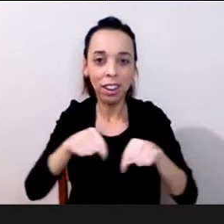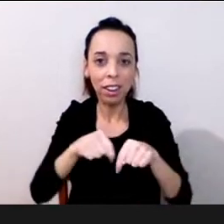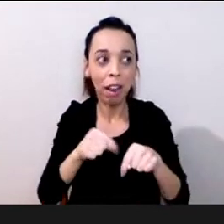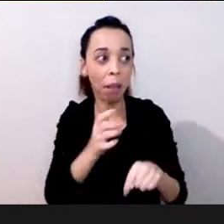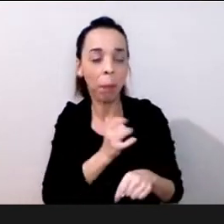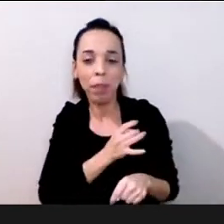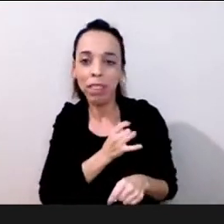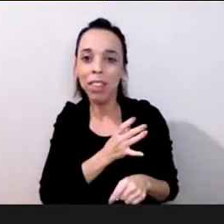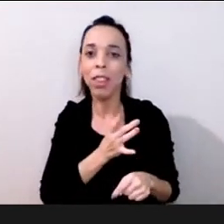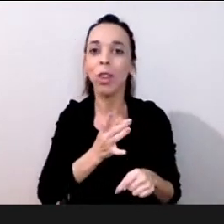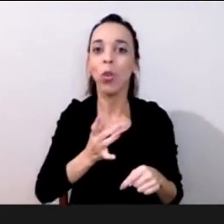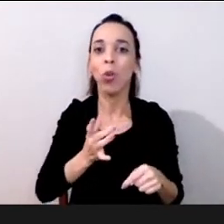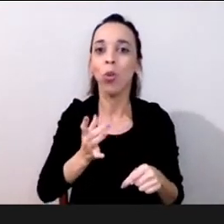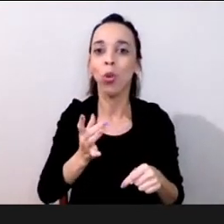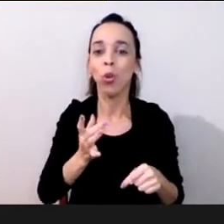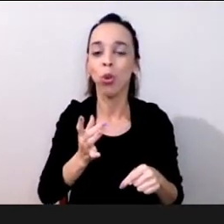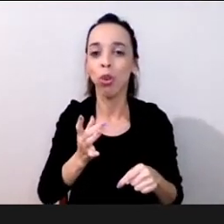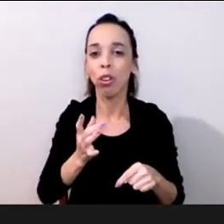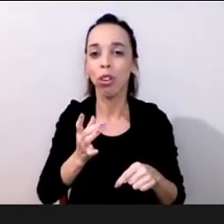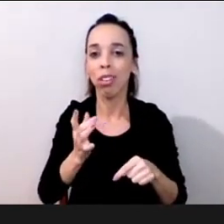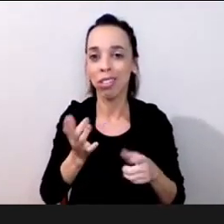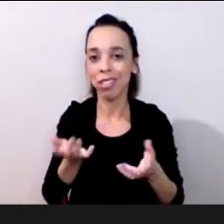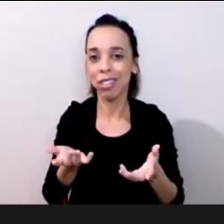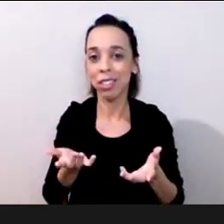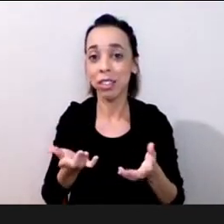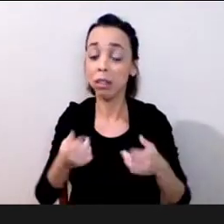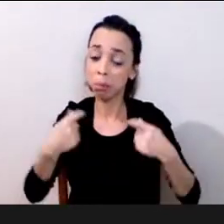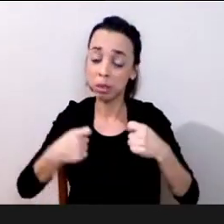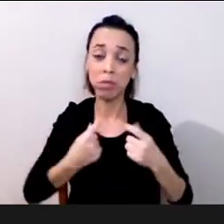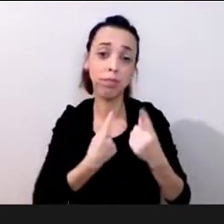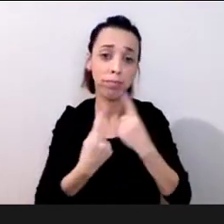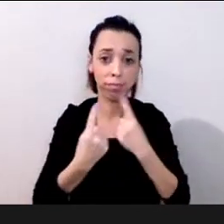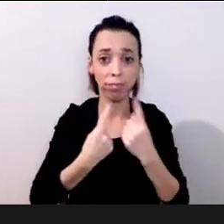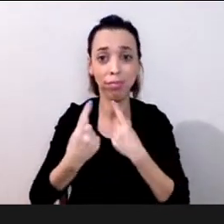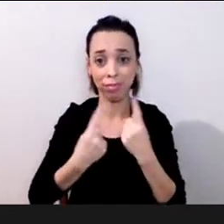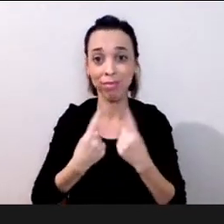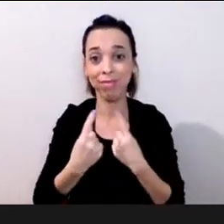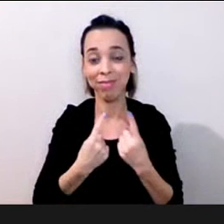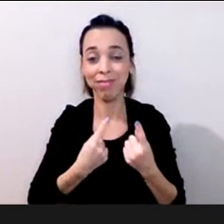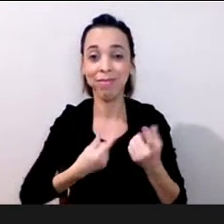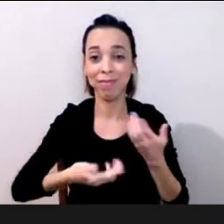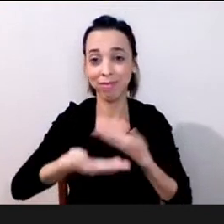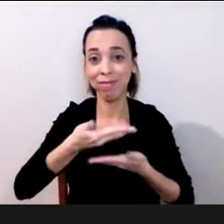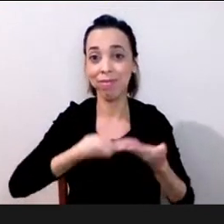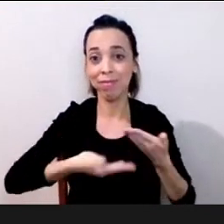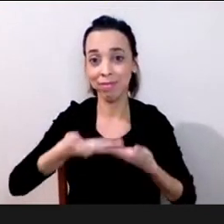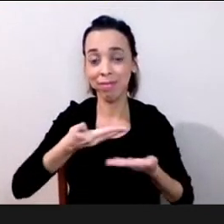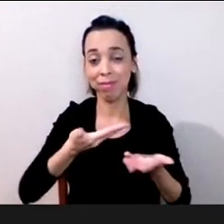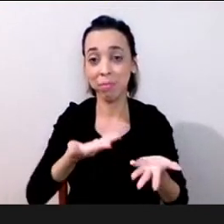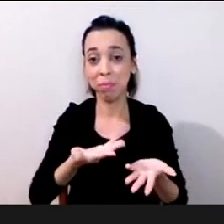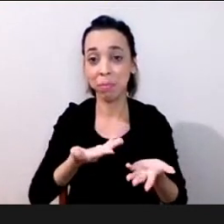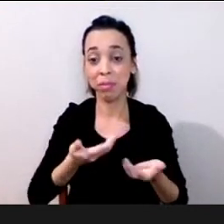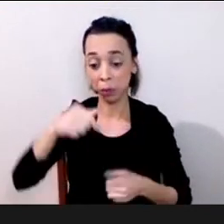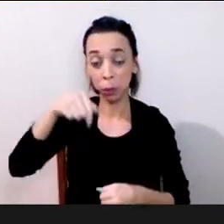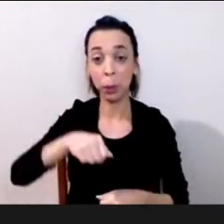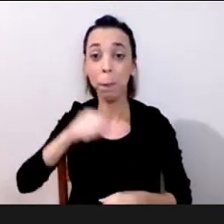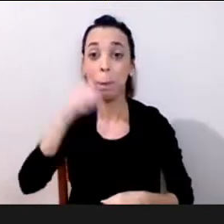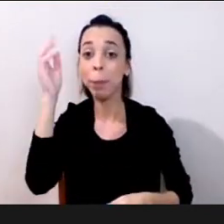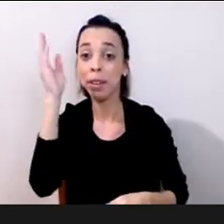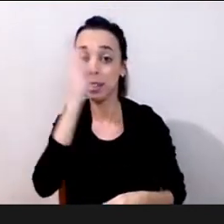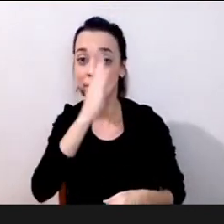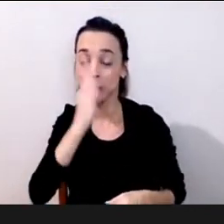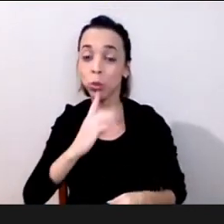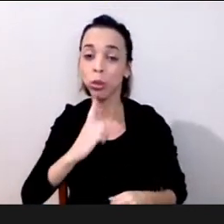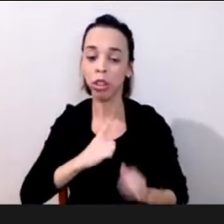primeiro momento a gente fala disso talvez no primeiro momento fique difícil e nem pode porque a gente ainda pelo menos aqui no Brasil ainda tá com a regra de ficar pelo menos um metro